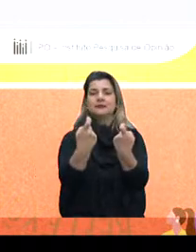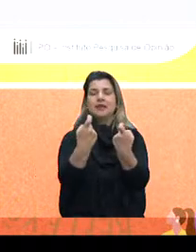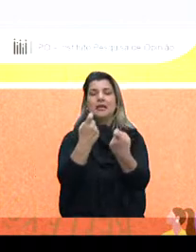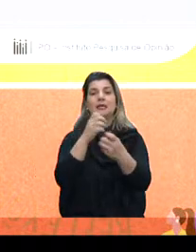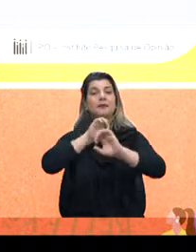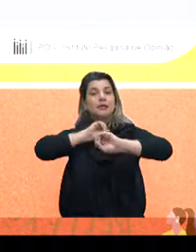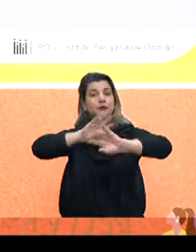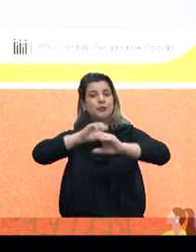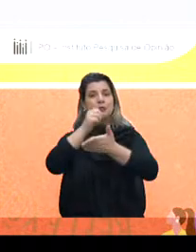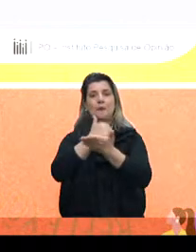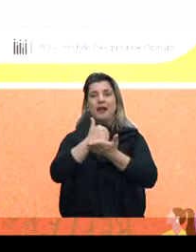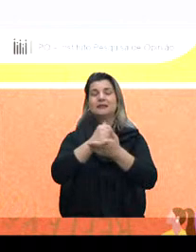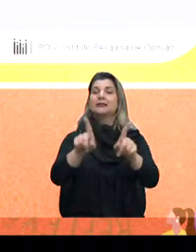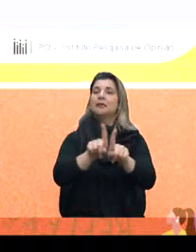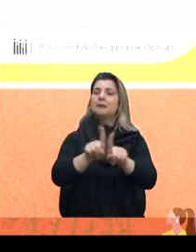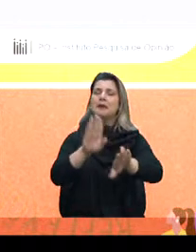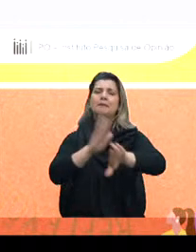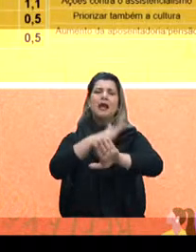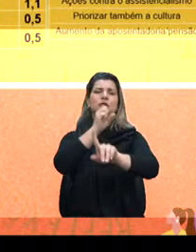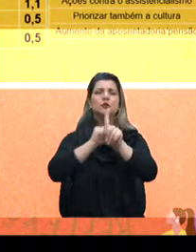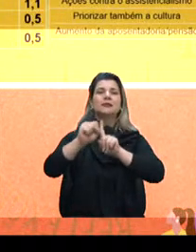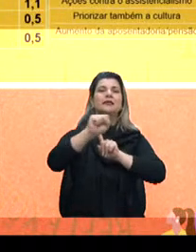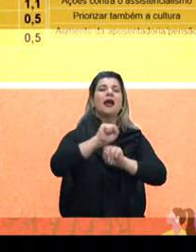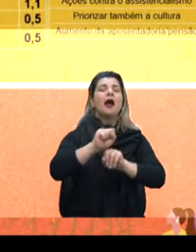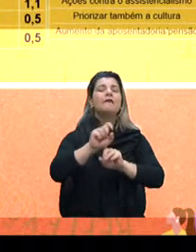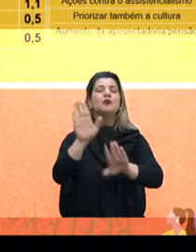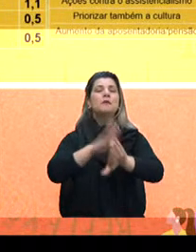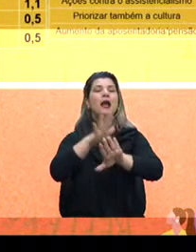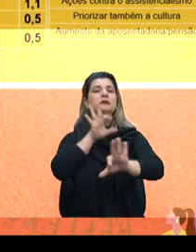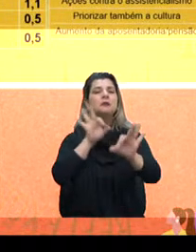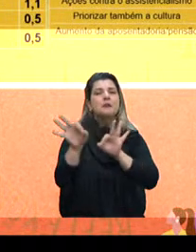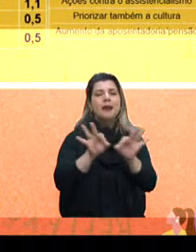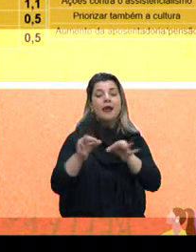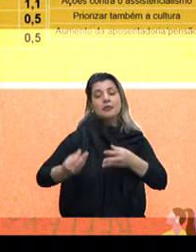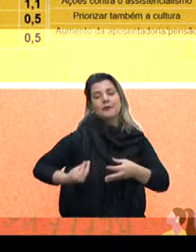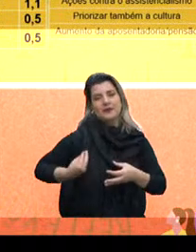também mais sociável e mais preparada para a convivência social.